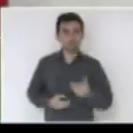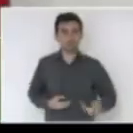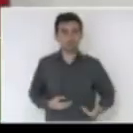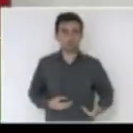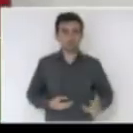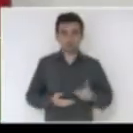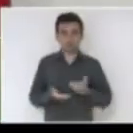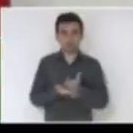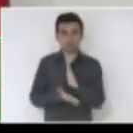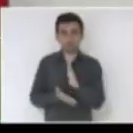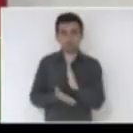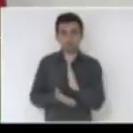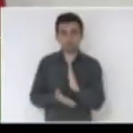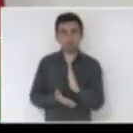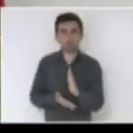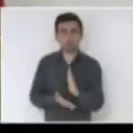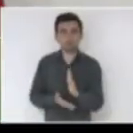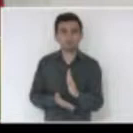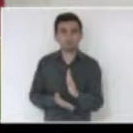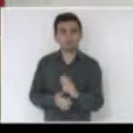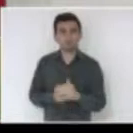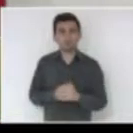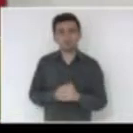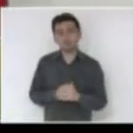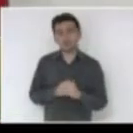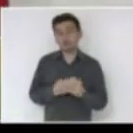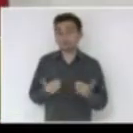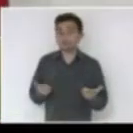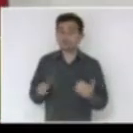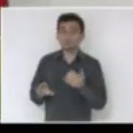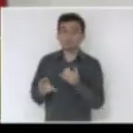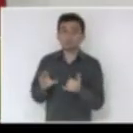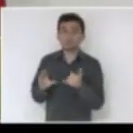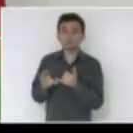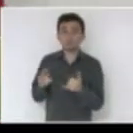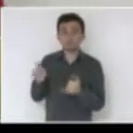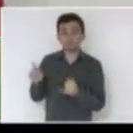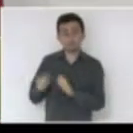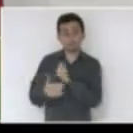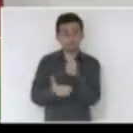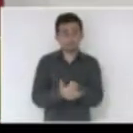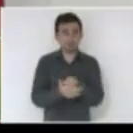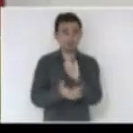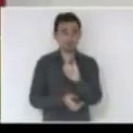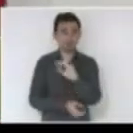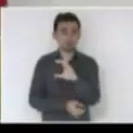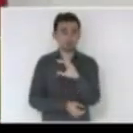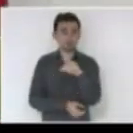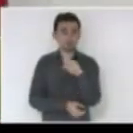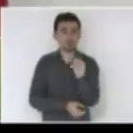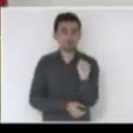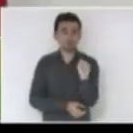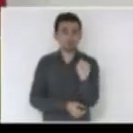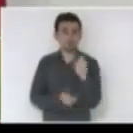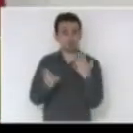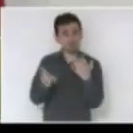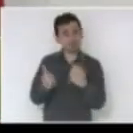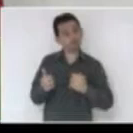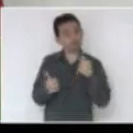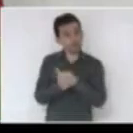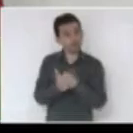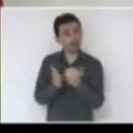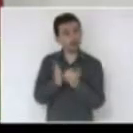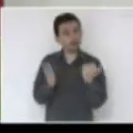vamos aprovar, mas, por exemplo, a Celesc paga ICMS. esperamos que pague muito mais